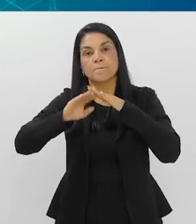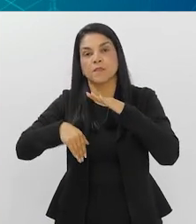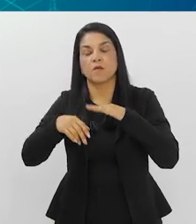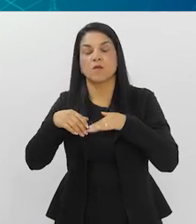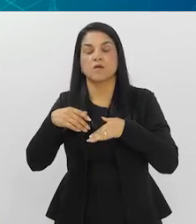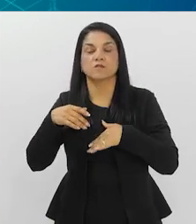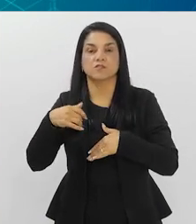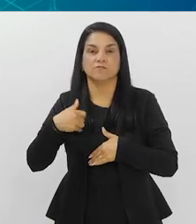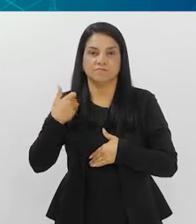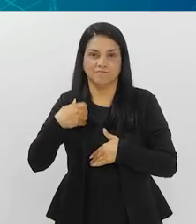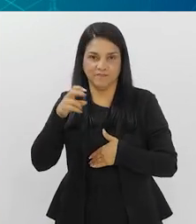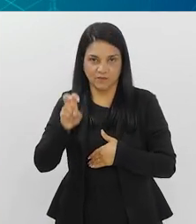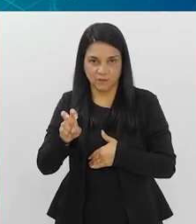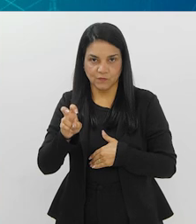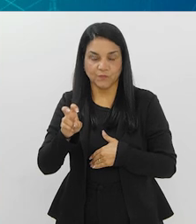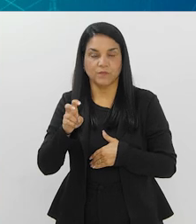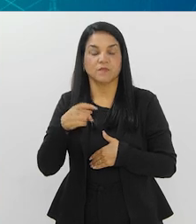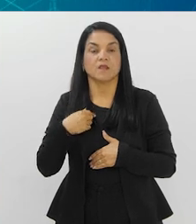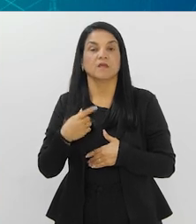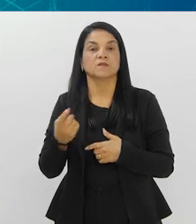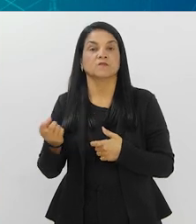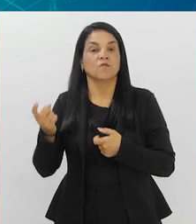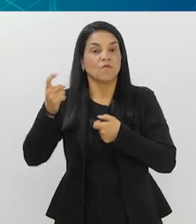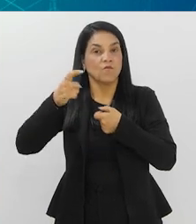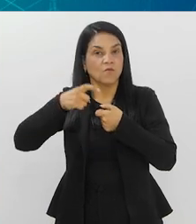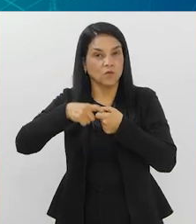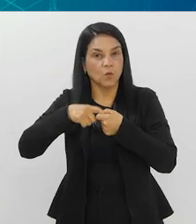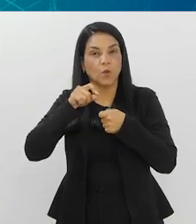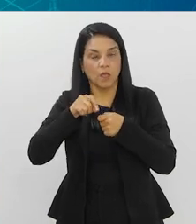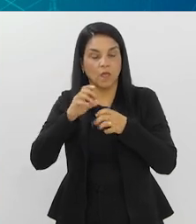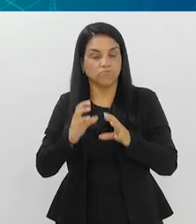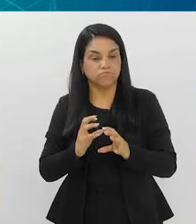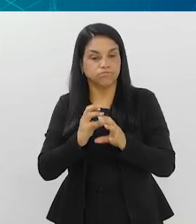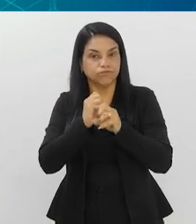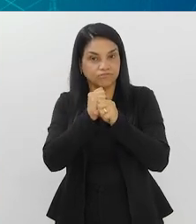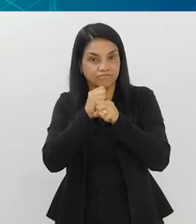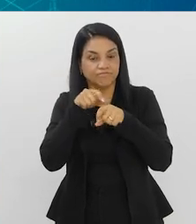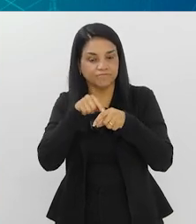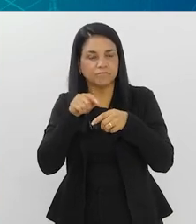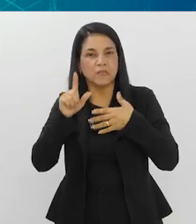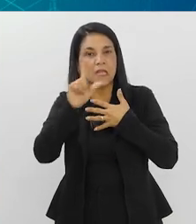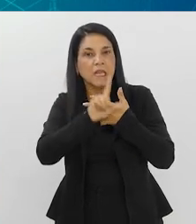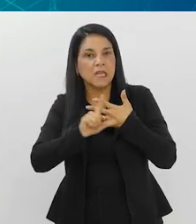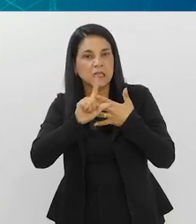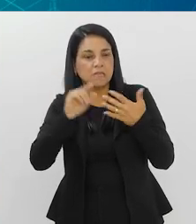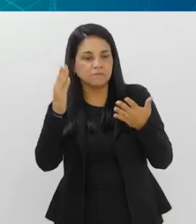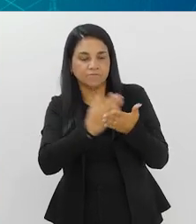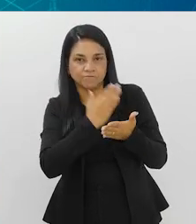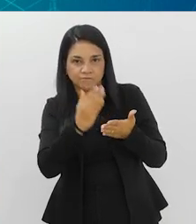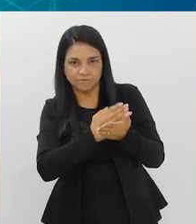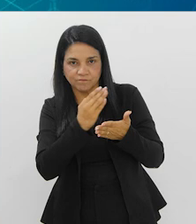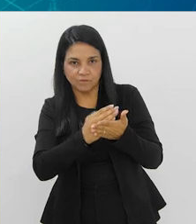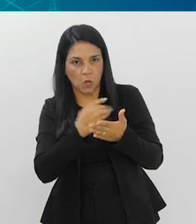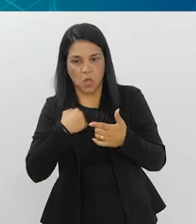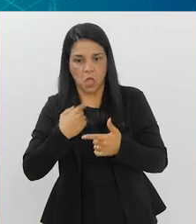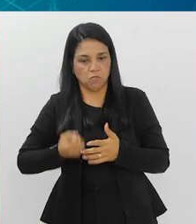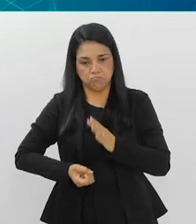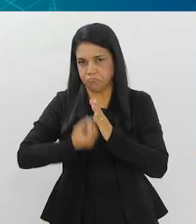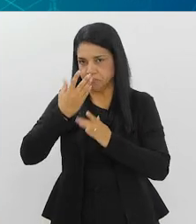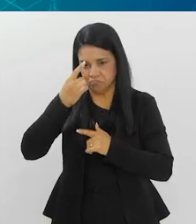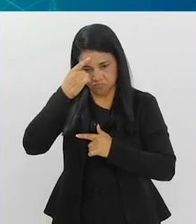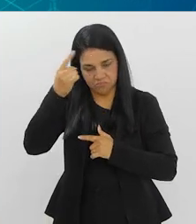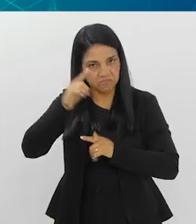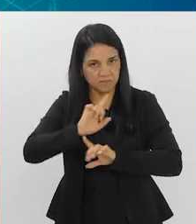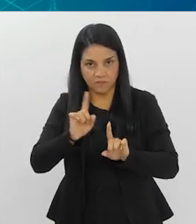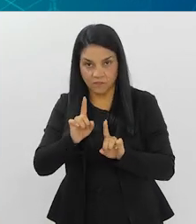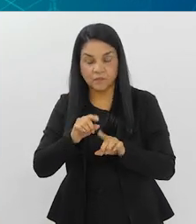menores de 5 anos. Mas, voltando aqui à minha equação, que é uma equação que está na literatura, não fui eu que criei essa